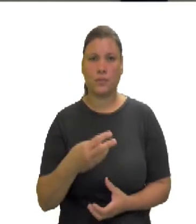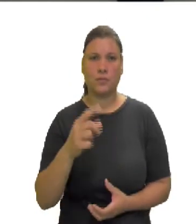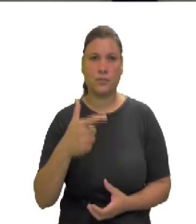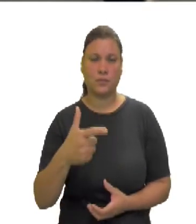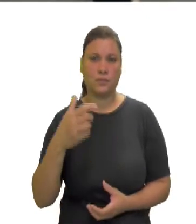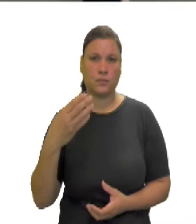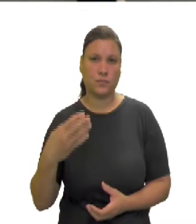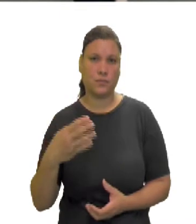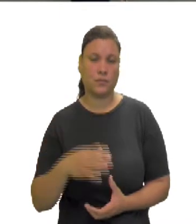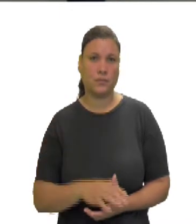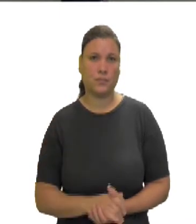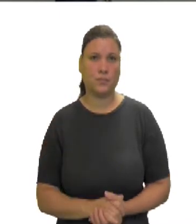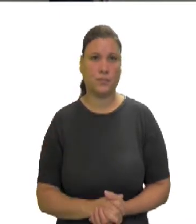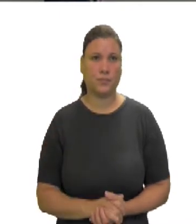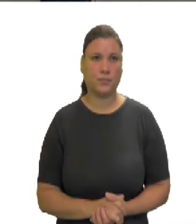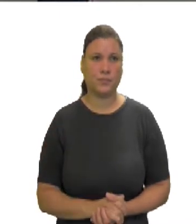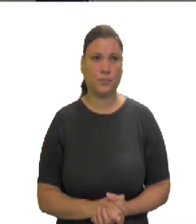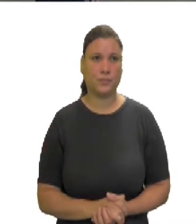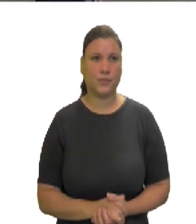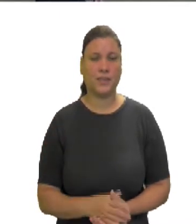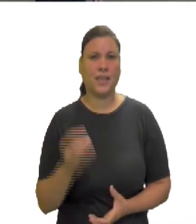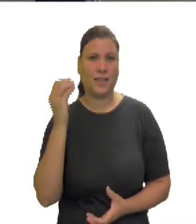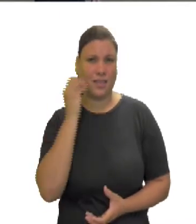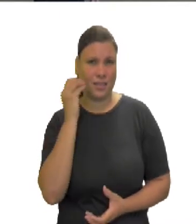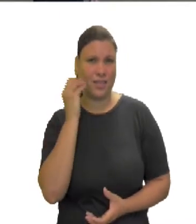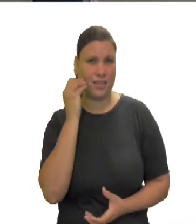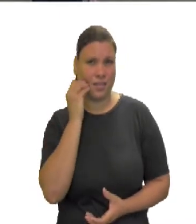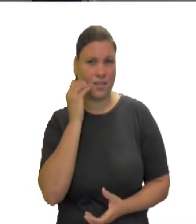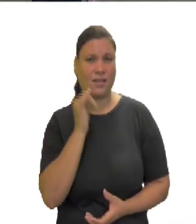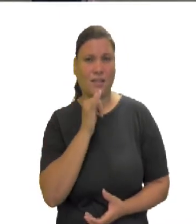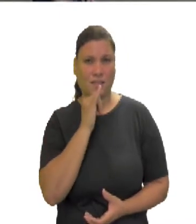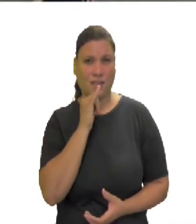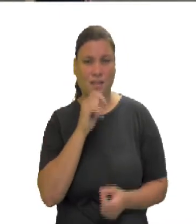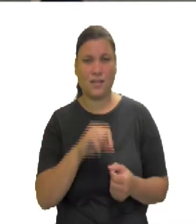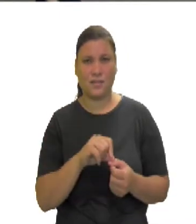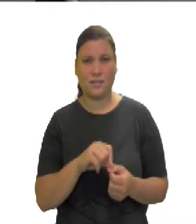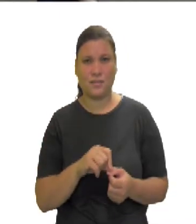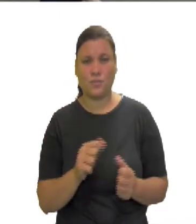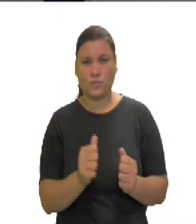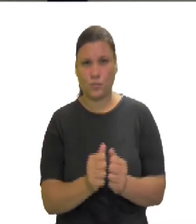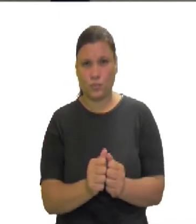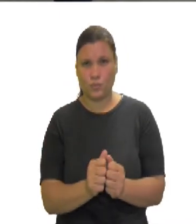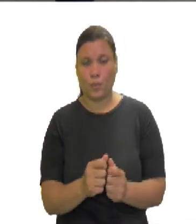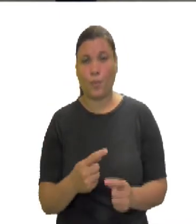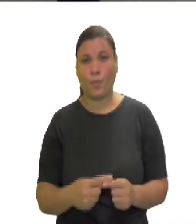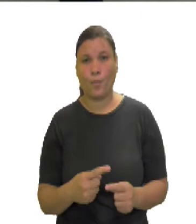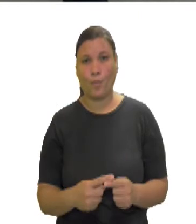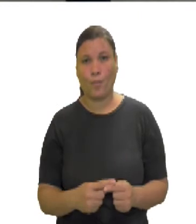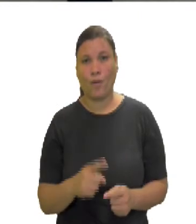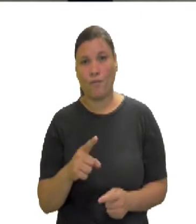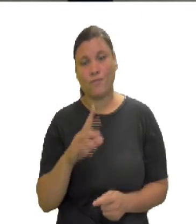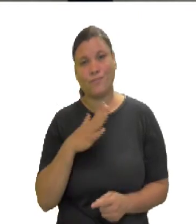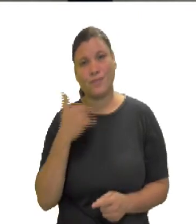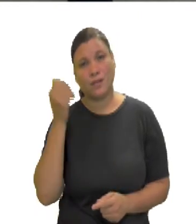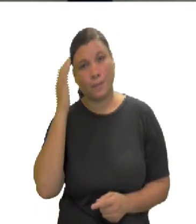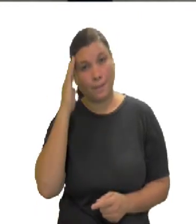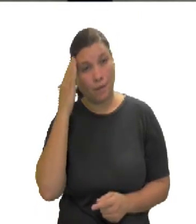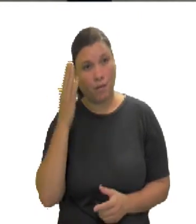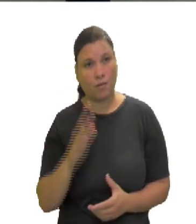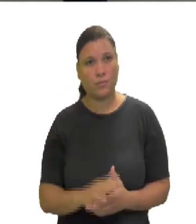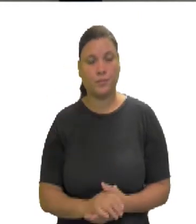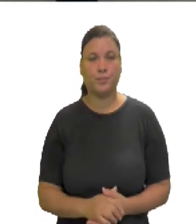324. Vamos fazer uns exemplos aqui, aplicando esta propriedade. Eu tenho aqui, olha,